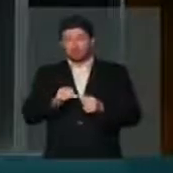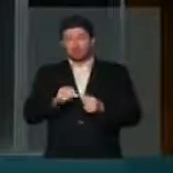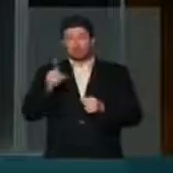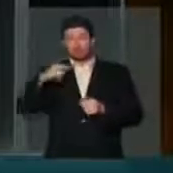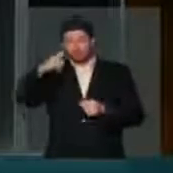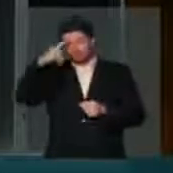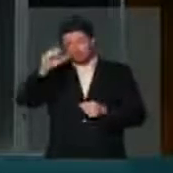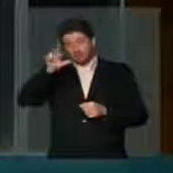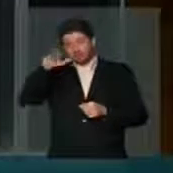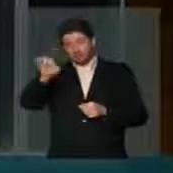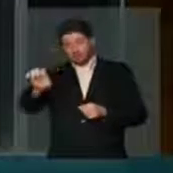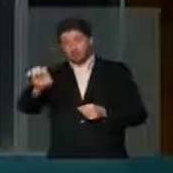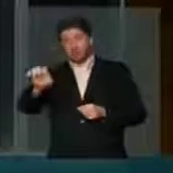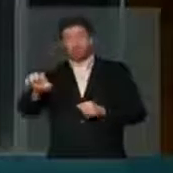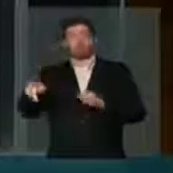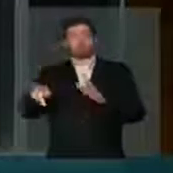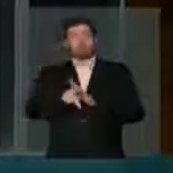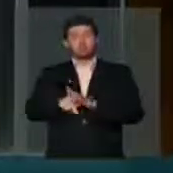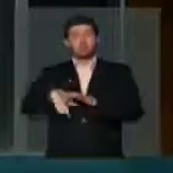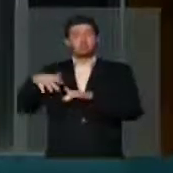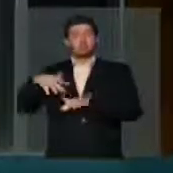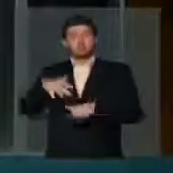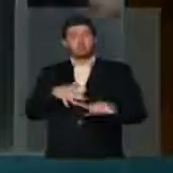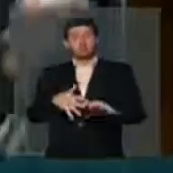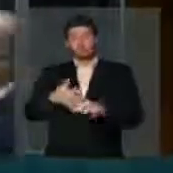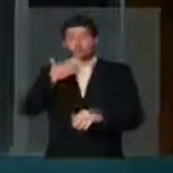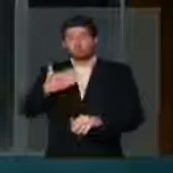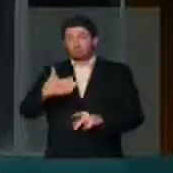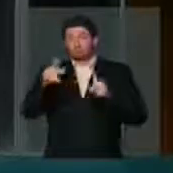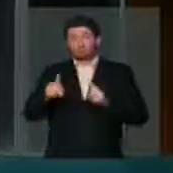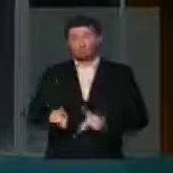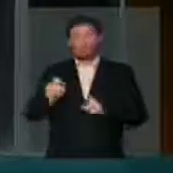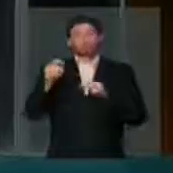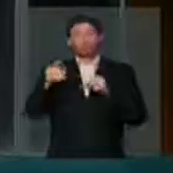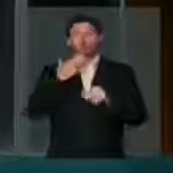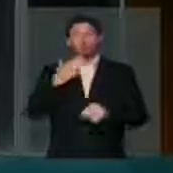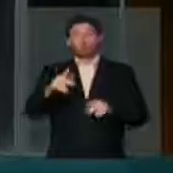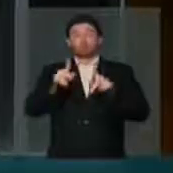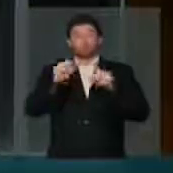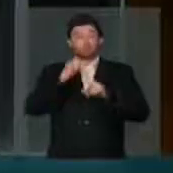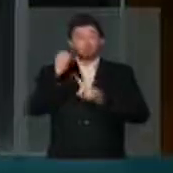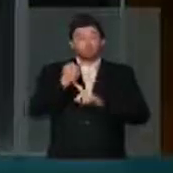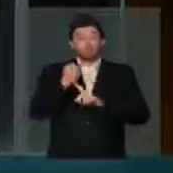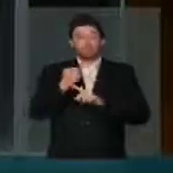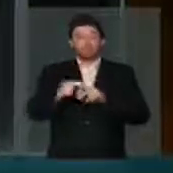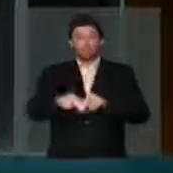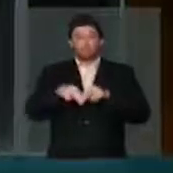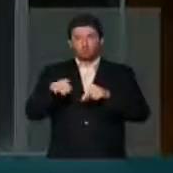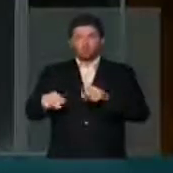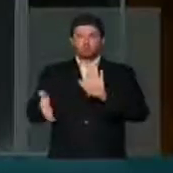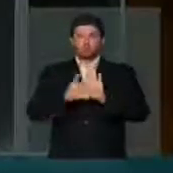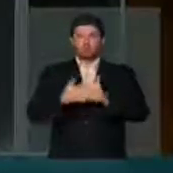criminalizar os movimentos populares e sociais com essa proposta.